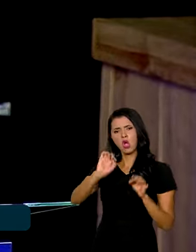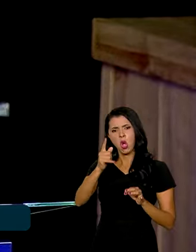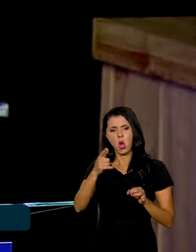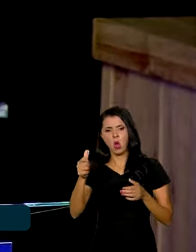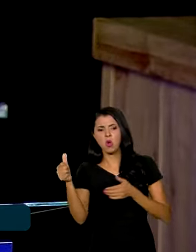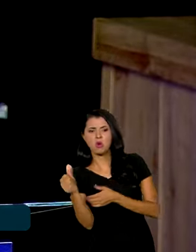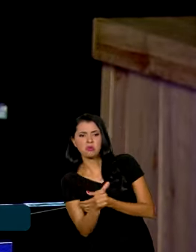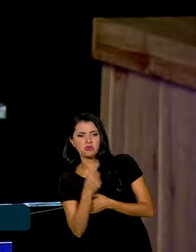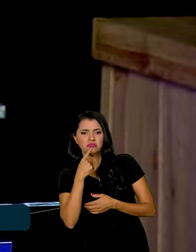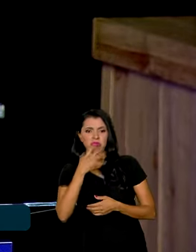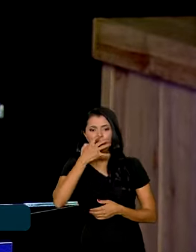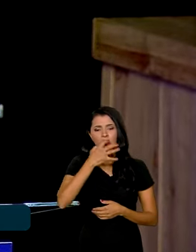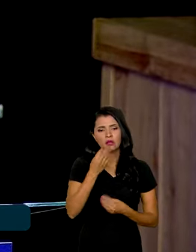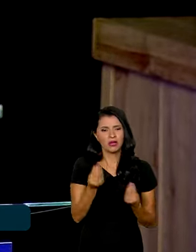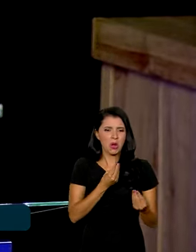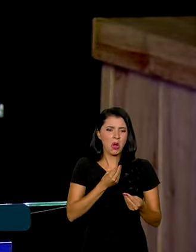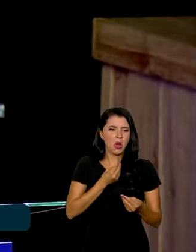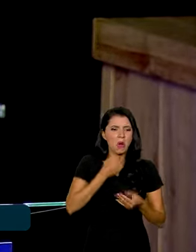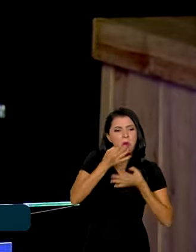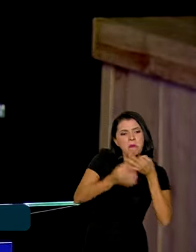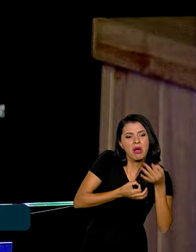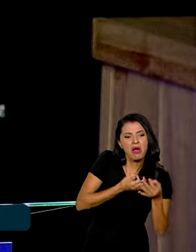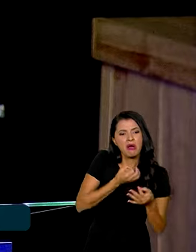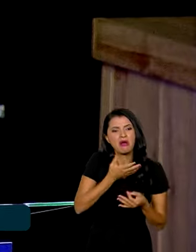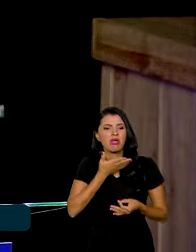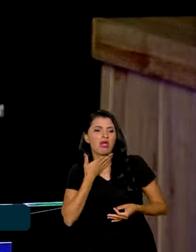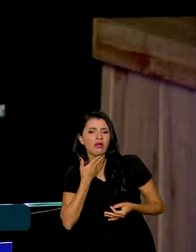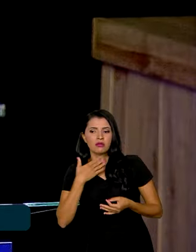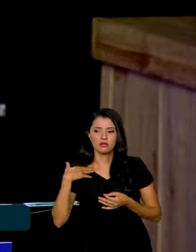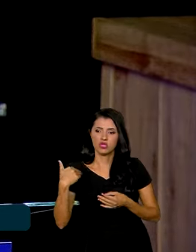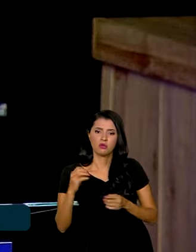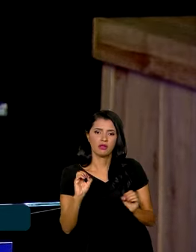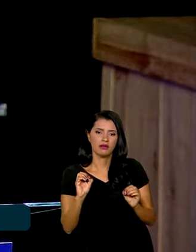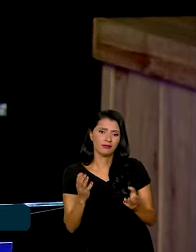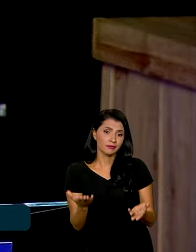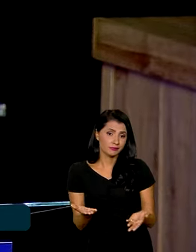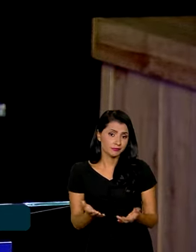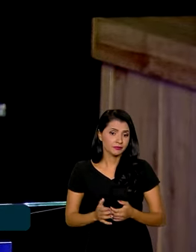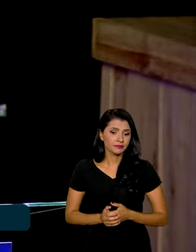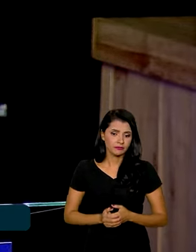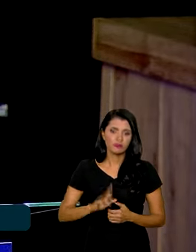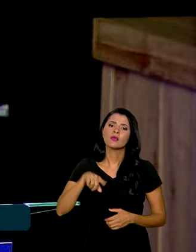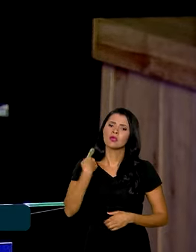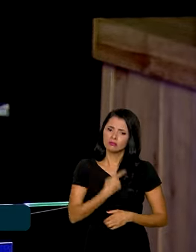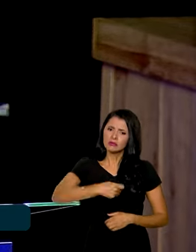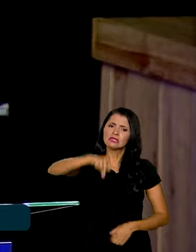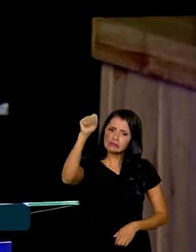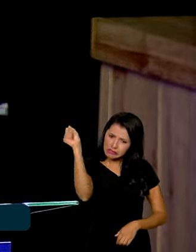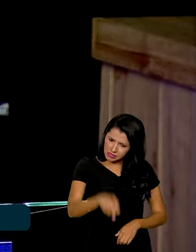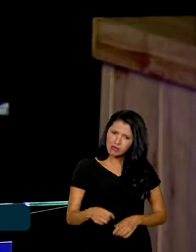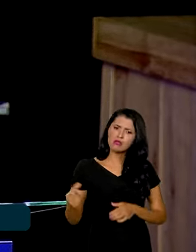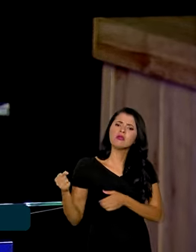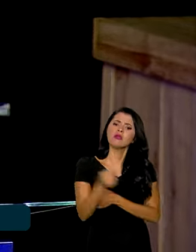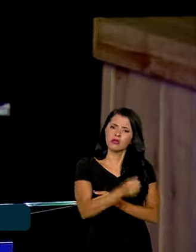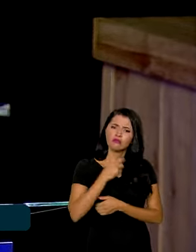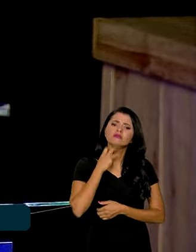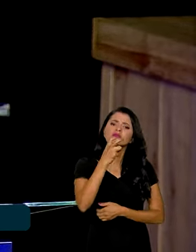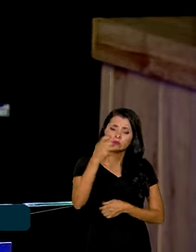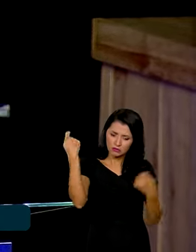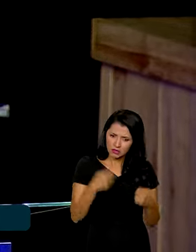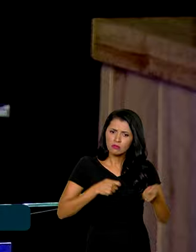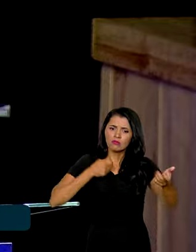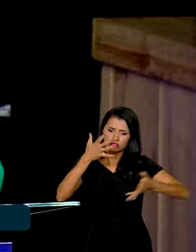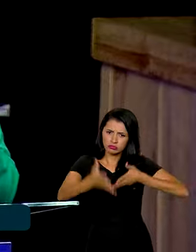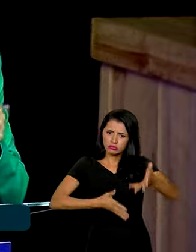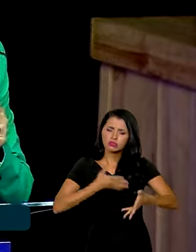intrometer demais ou dar palpite sem sermos chamadas. Nós temos sim vez e voz e nós temos que falar